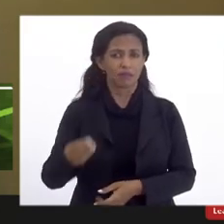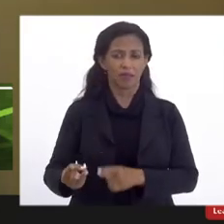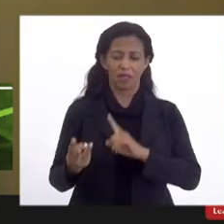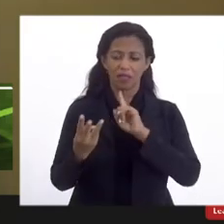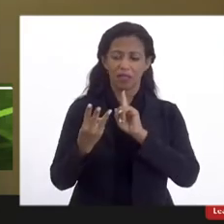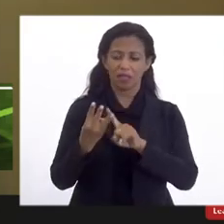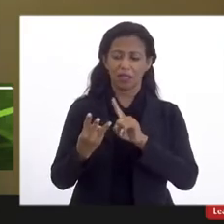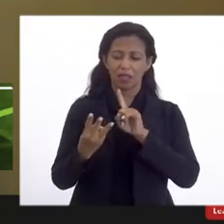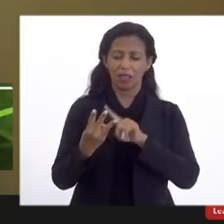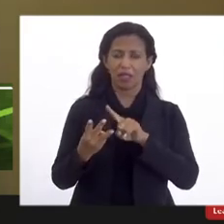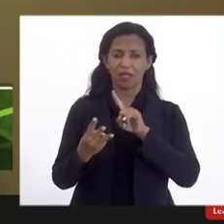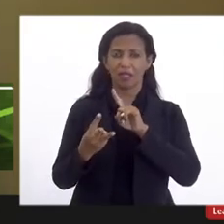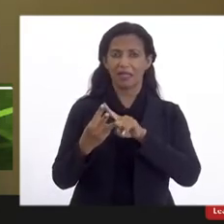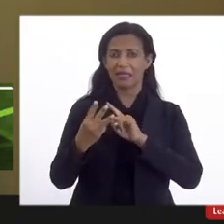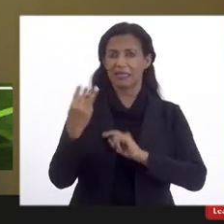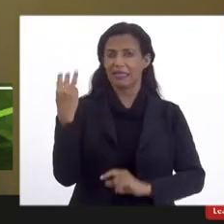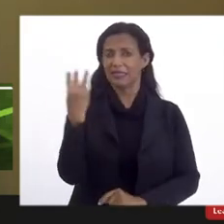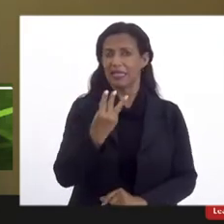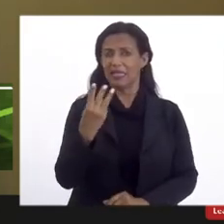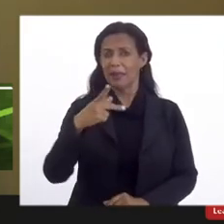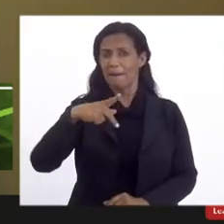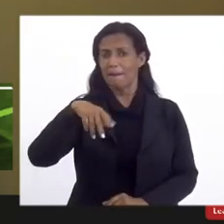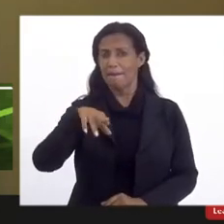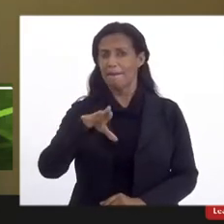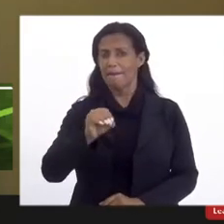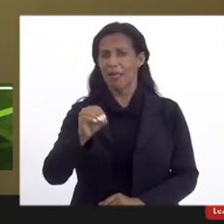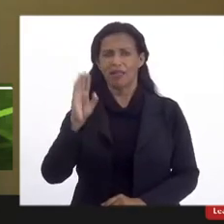lançamentos de pedra fundamental.